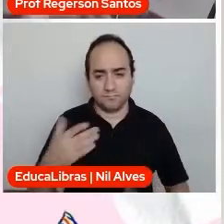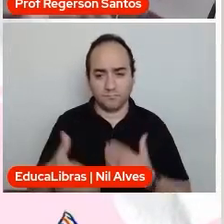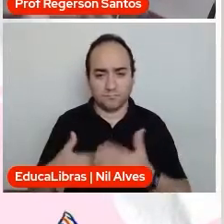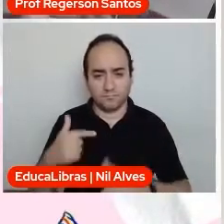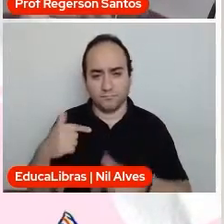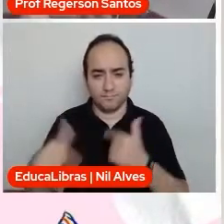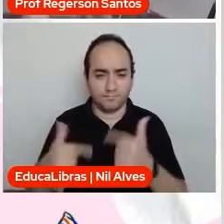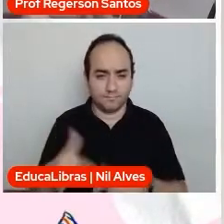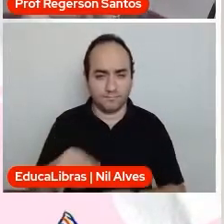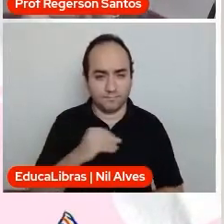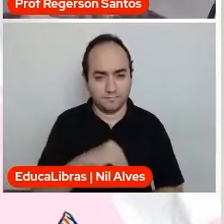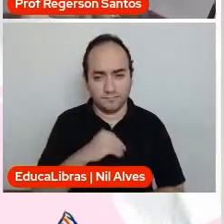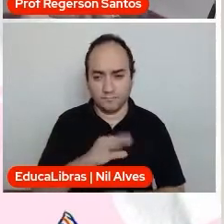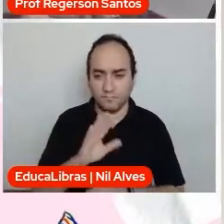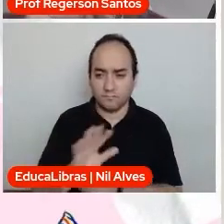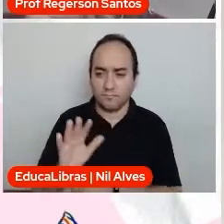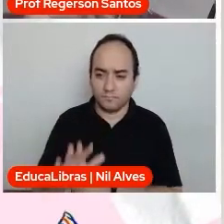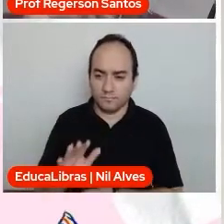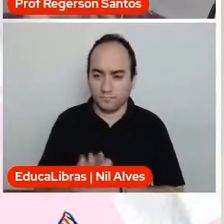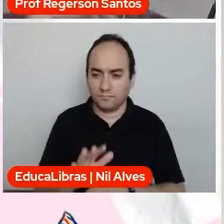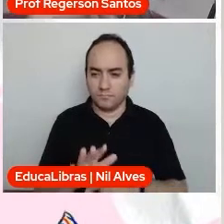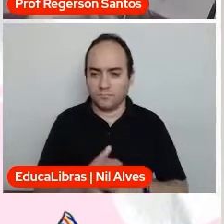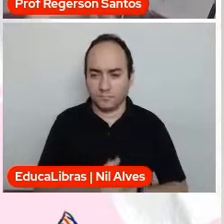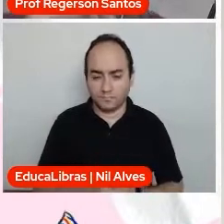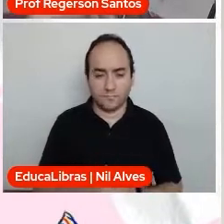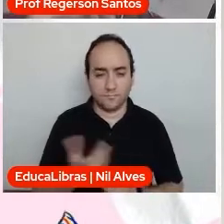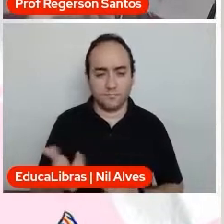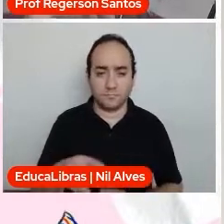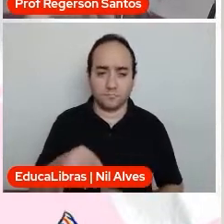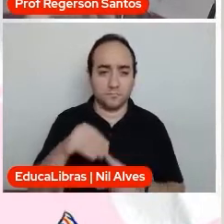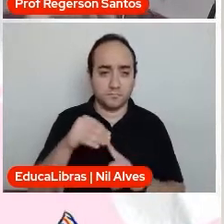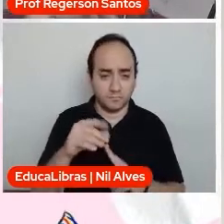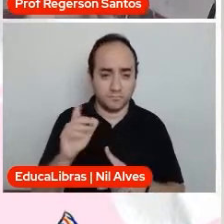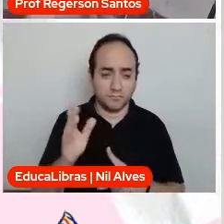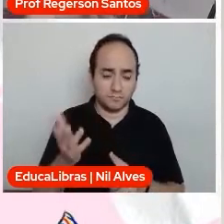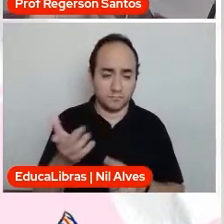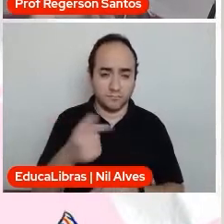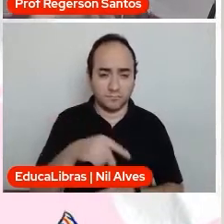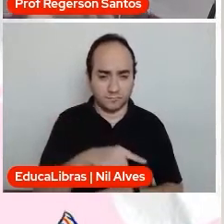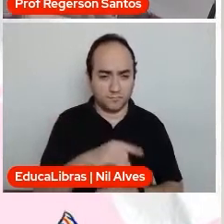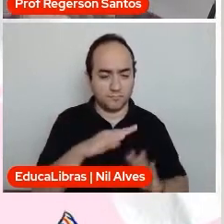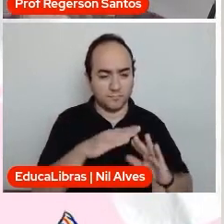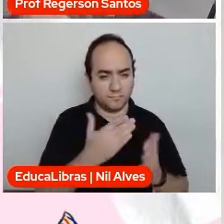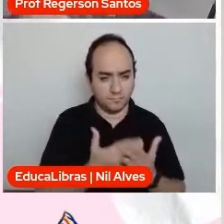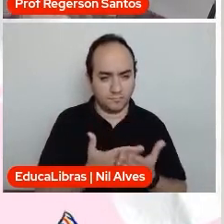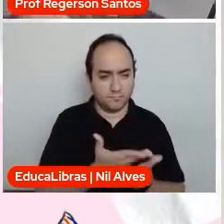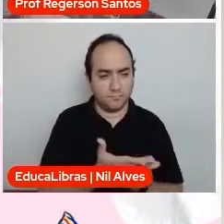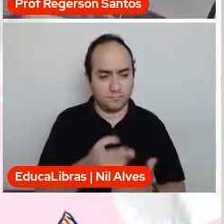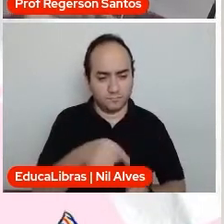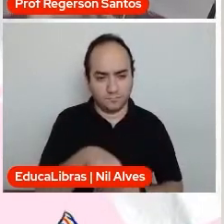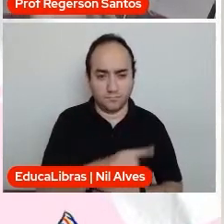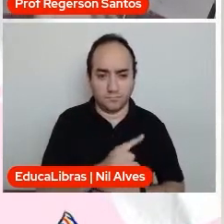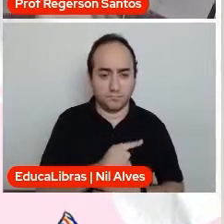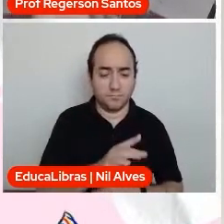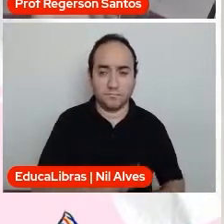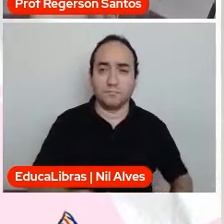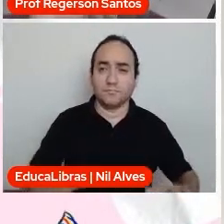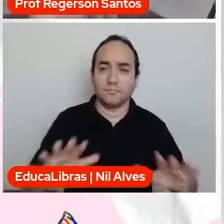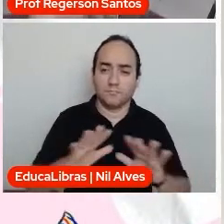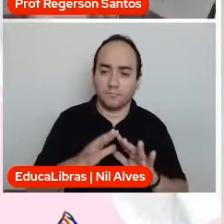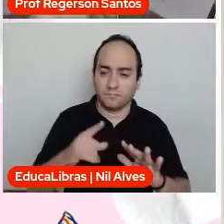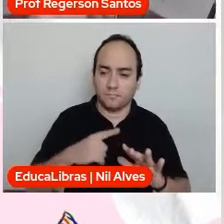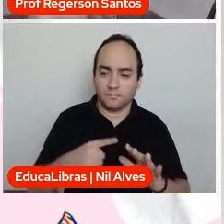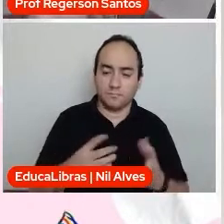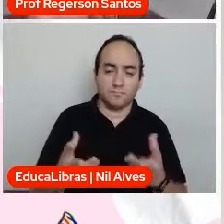suas famílias, é a única possibilidade. Então, a gente tem enfrentado aqui na escola, e não é só aqui, é uma quantidade muito grande de